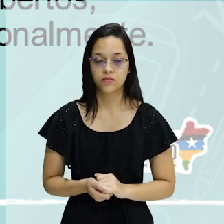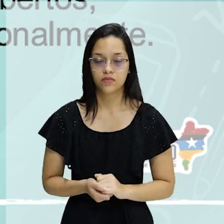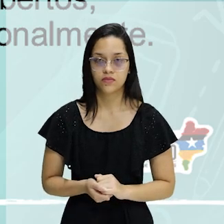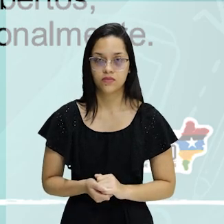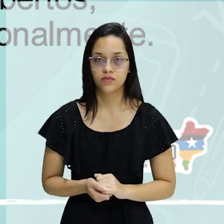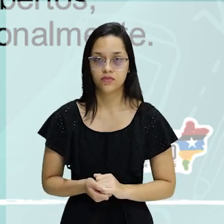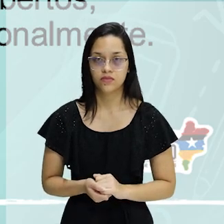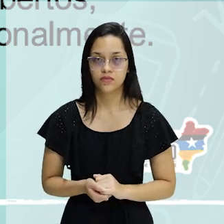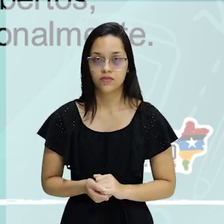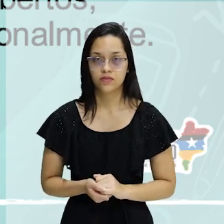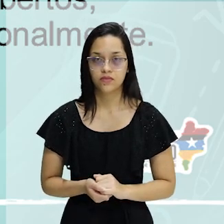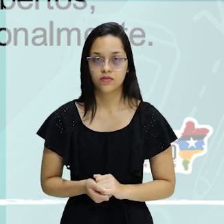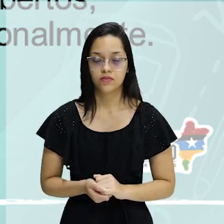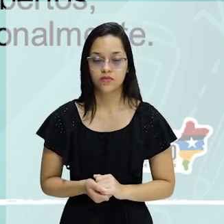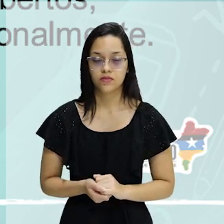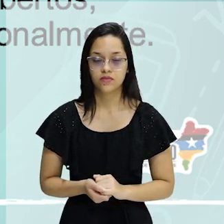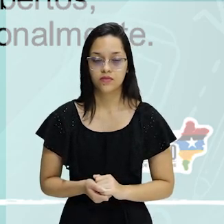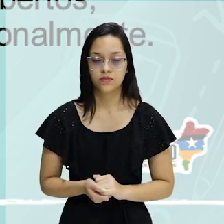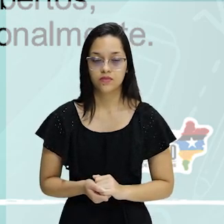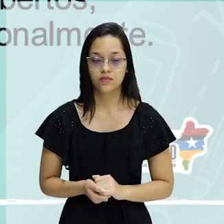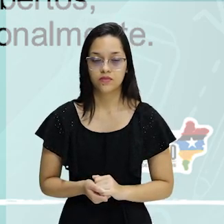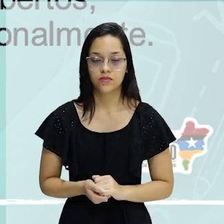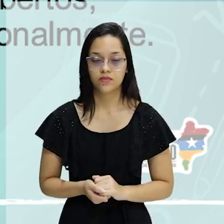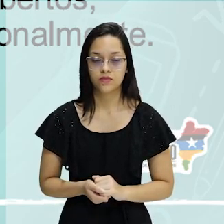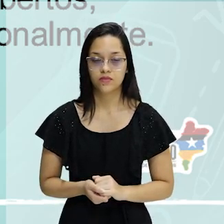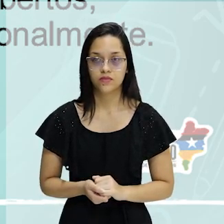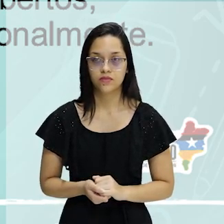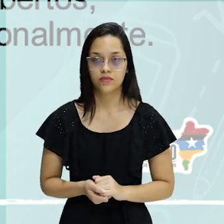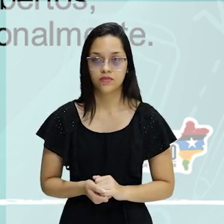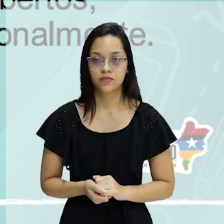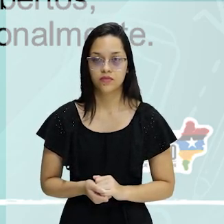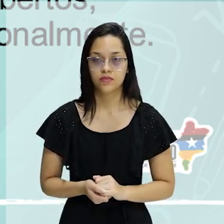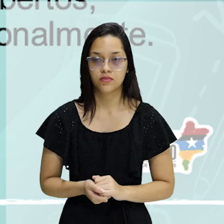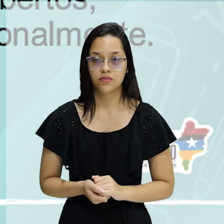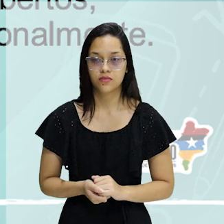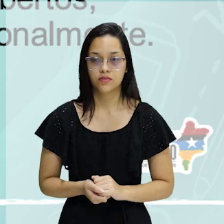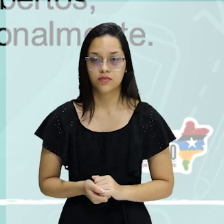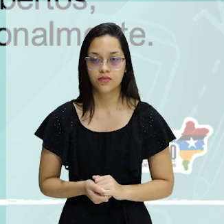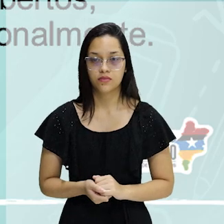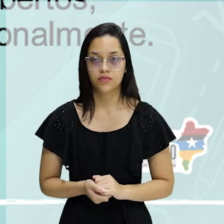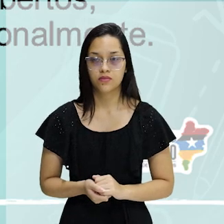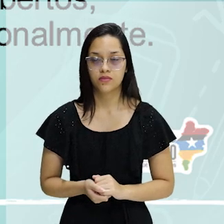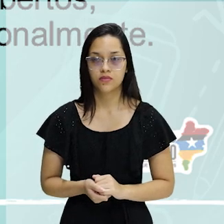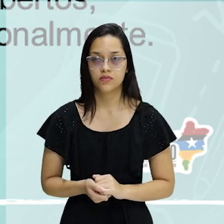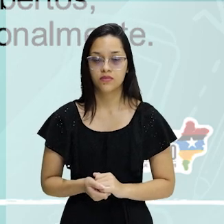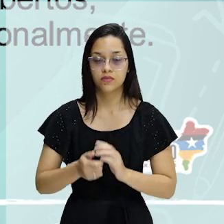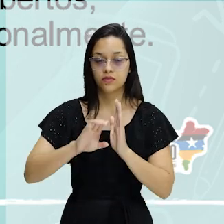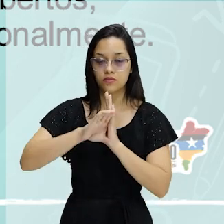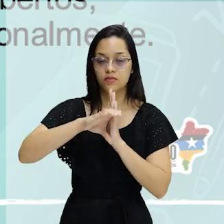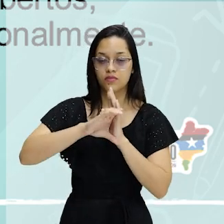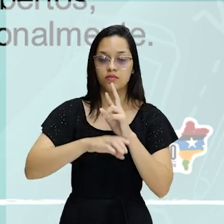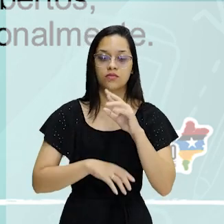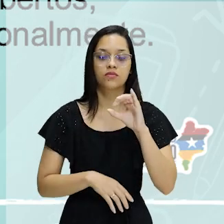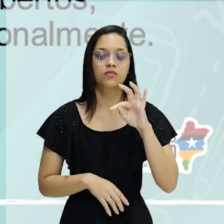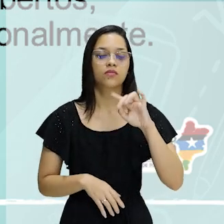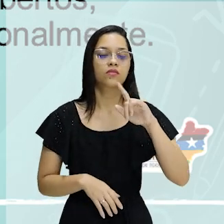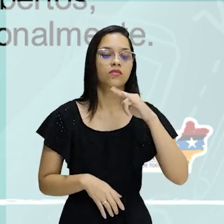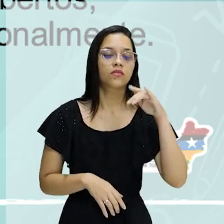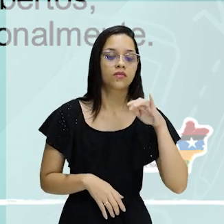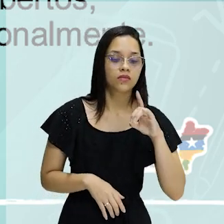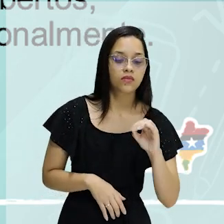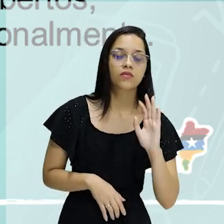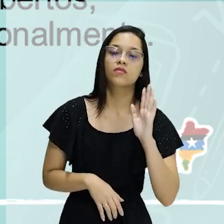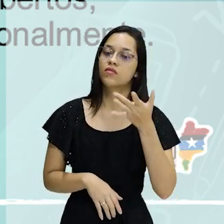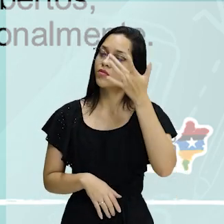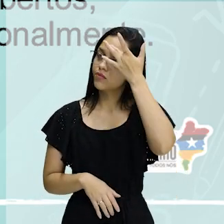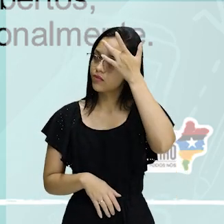confundir os conceitos cristalizados tradicionalmente? Gente, conceitos cristalizados são aqueles conceitos que nós já